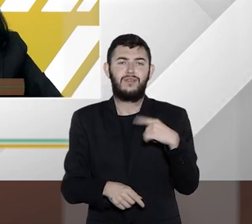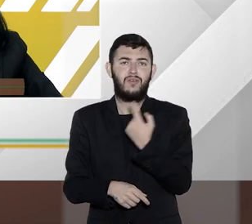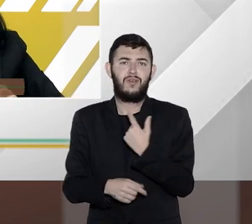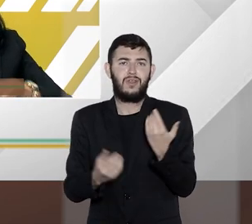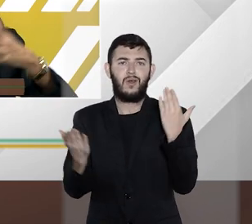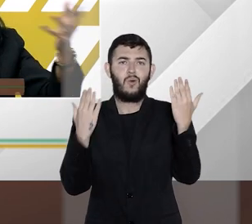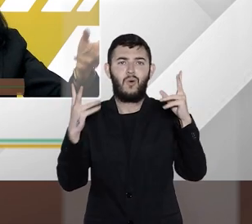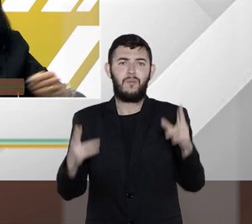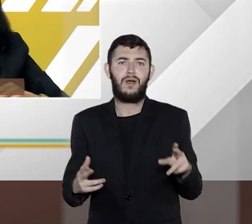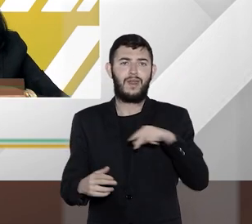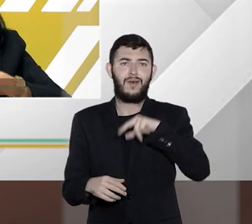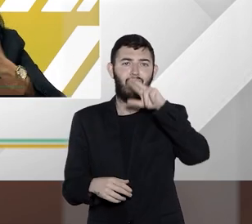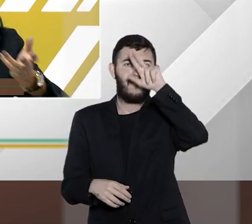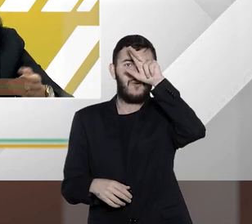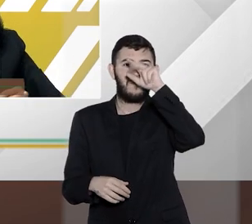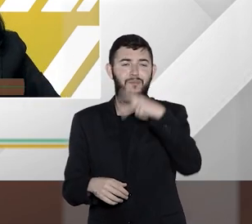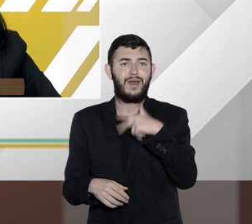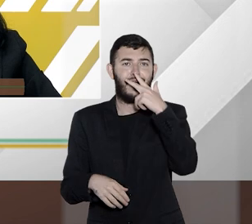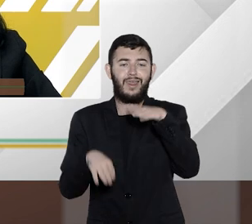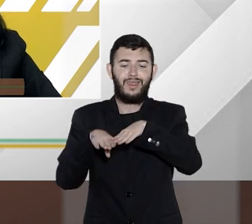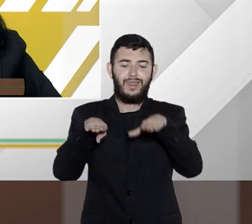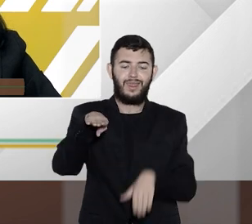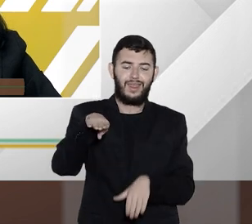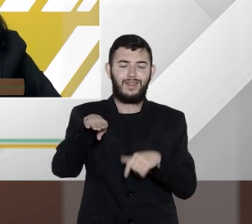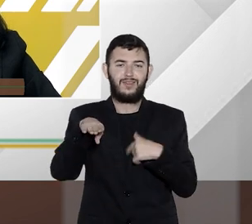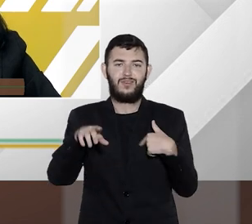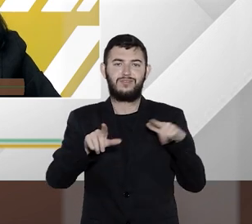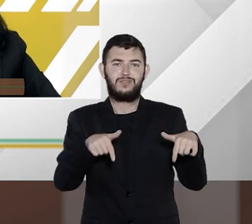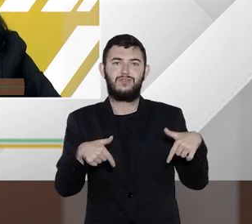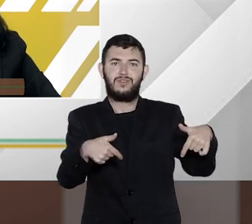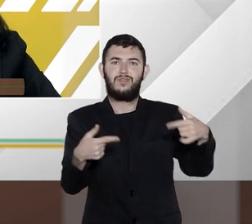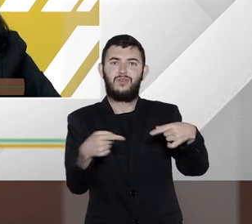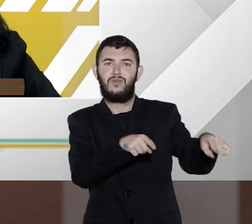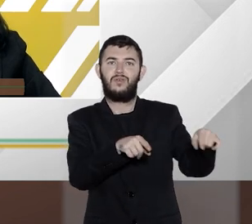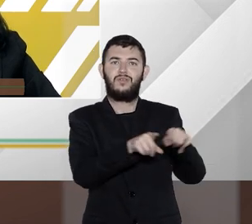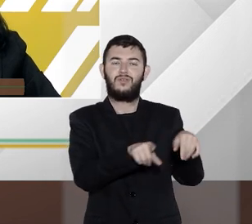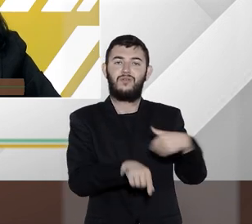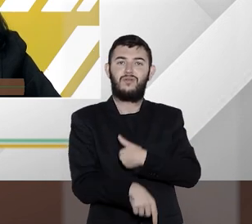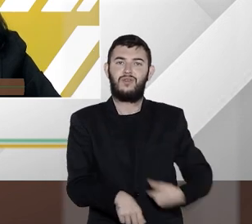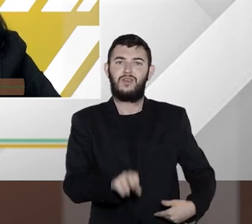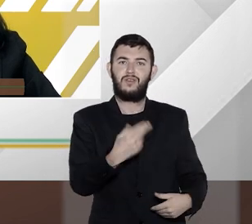formiguinha assim, lutando contra o poder público ou até contra empresa privada.